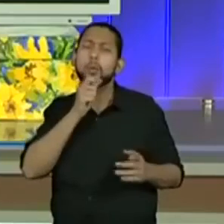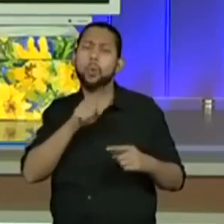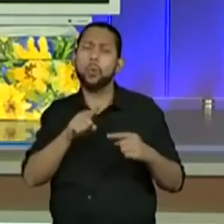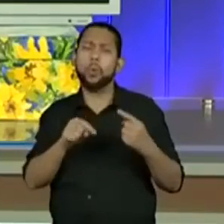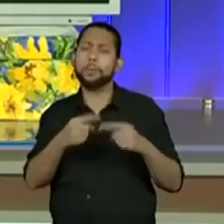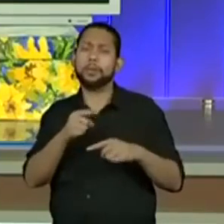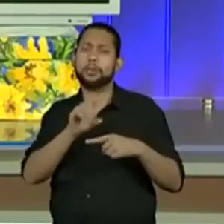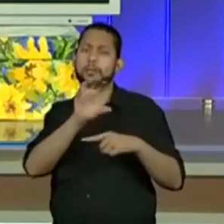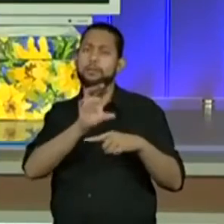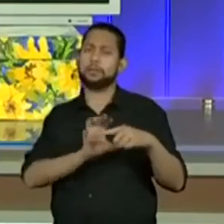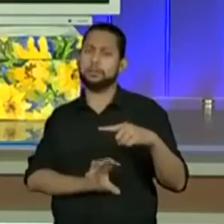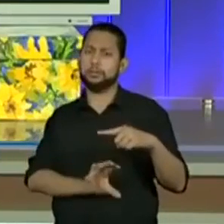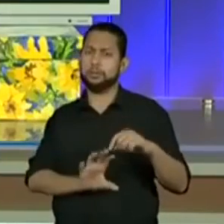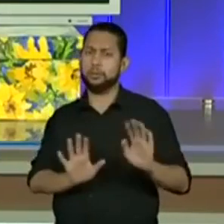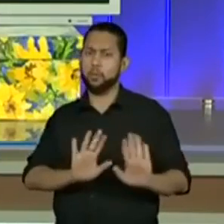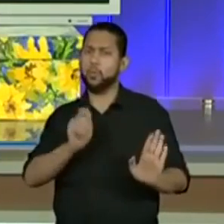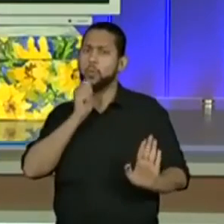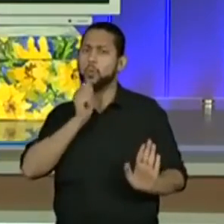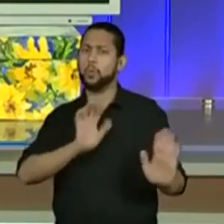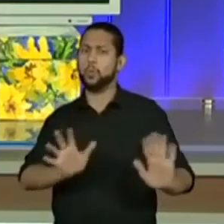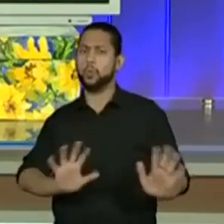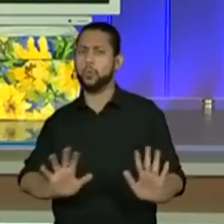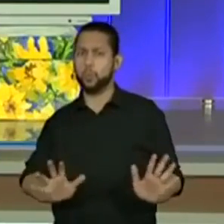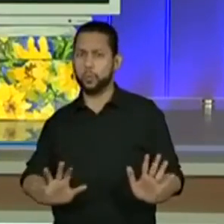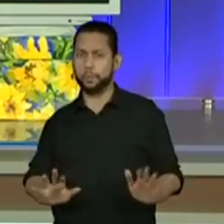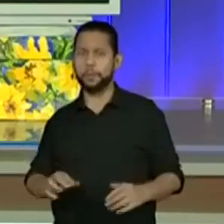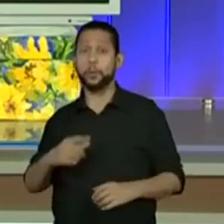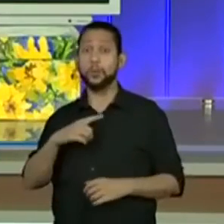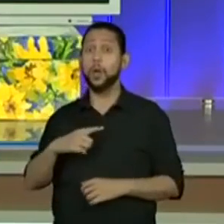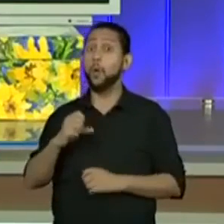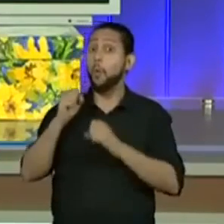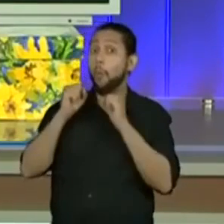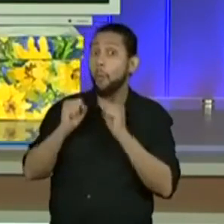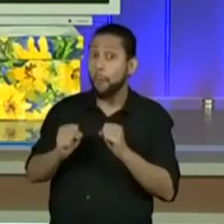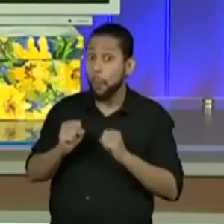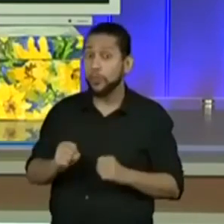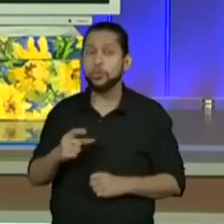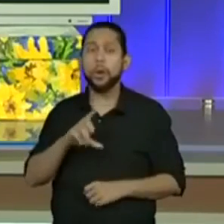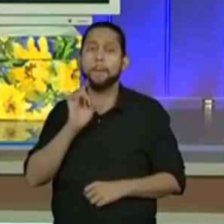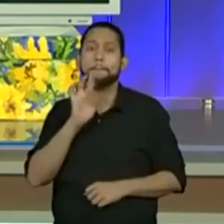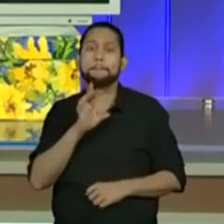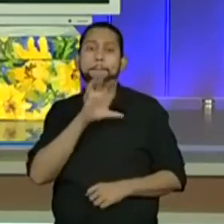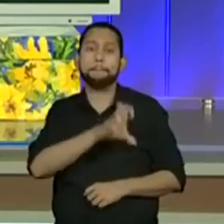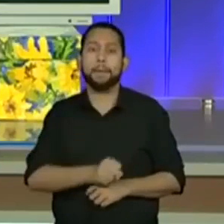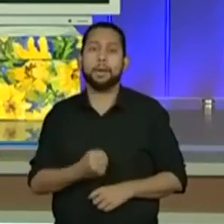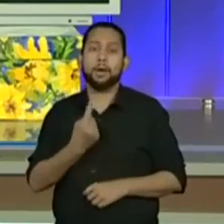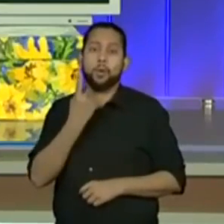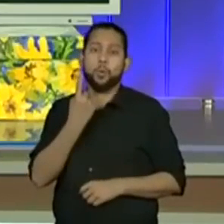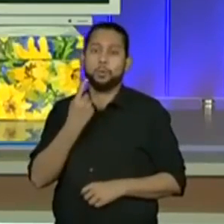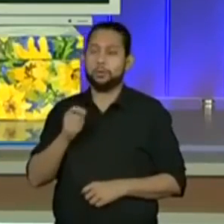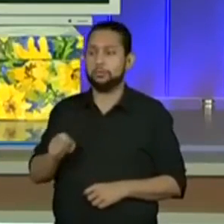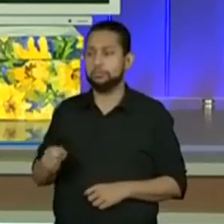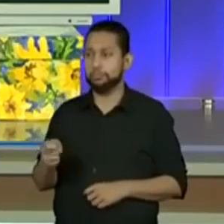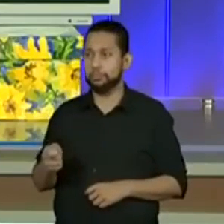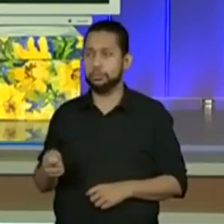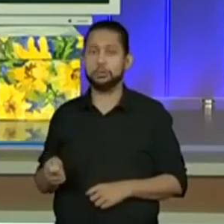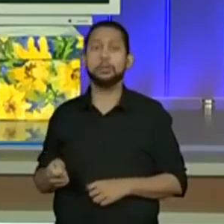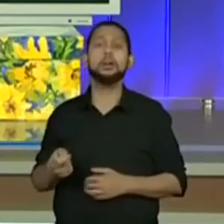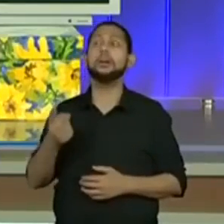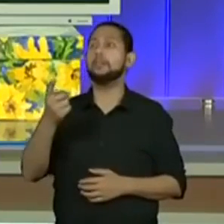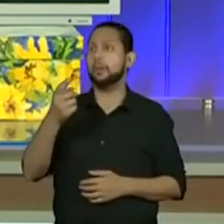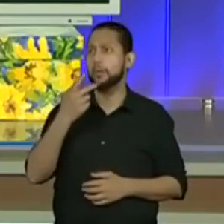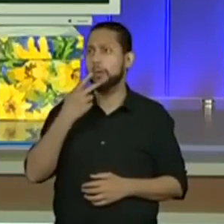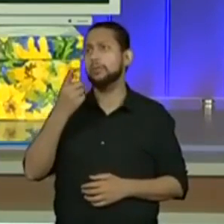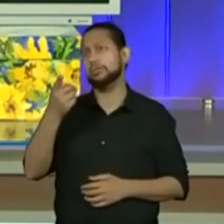professores? Então é legal a gente falar dessa maneira mesmo. Eu tenho uma chance em duas. Ou como alguns professores estão colocando ali, eu tenho 50%